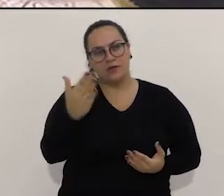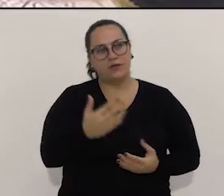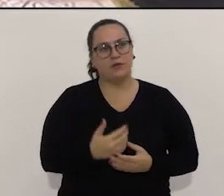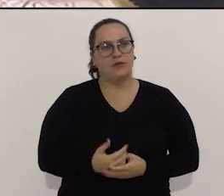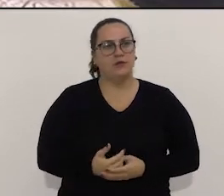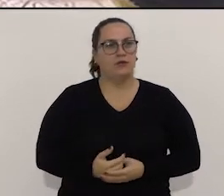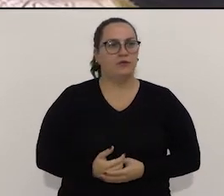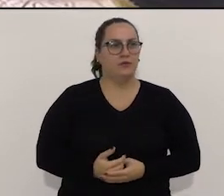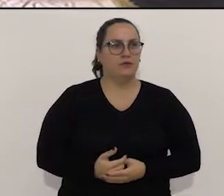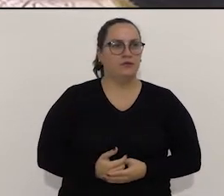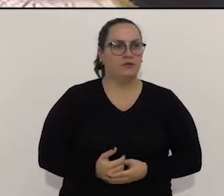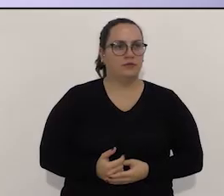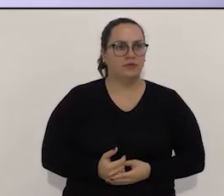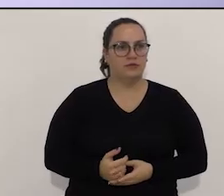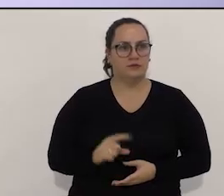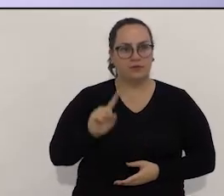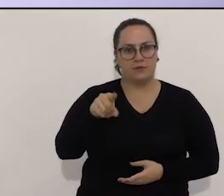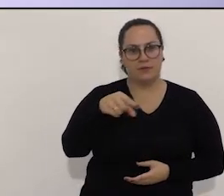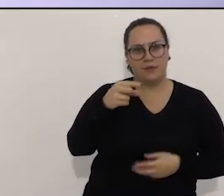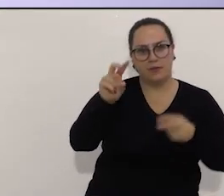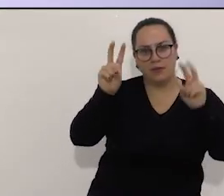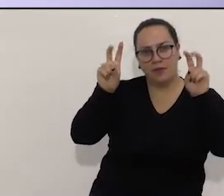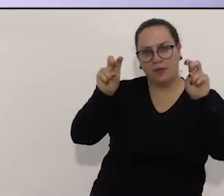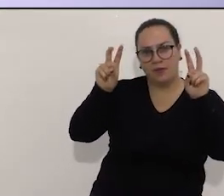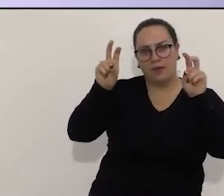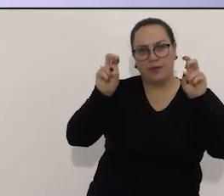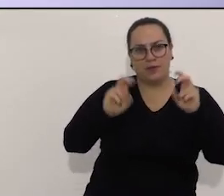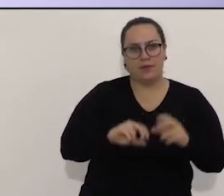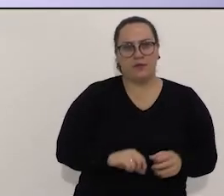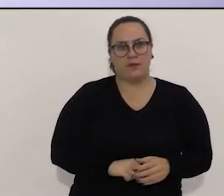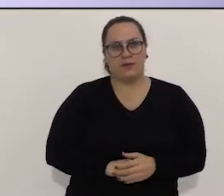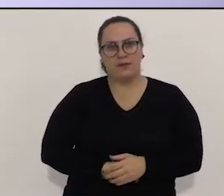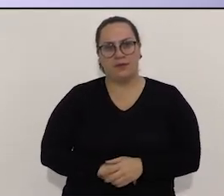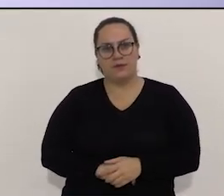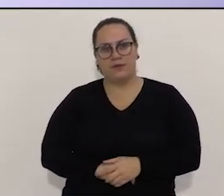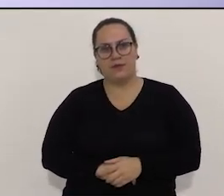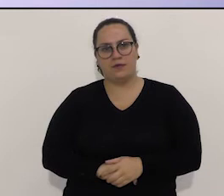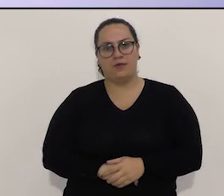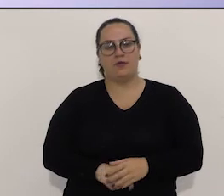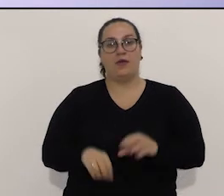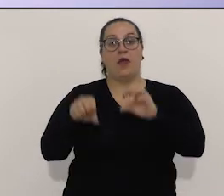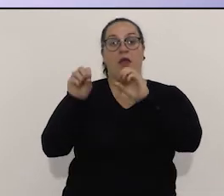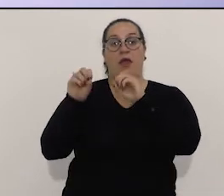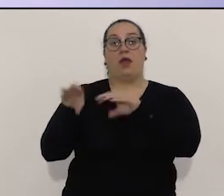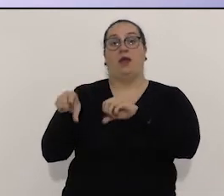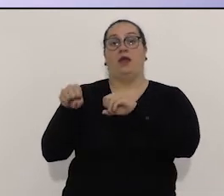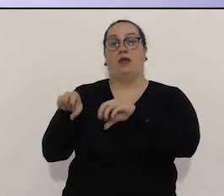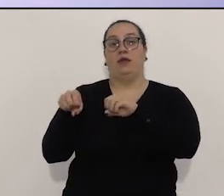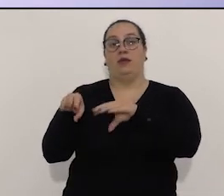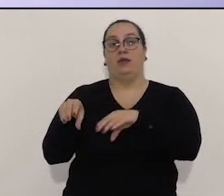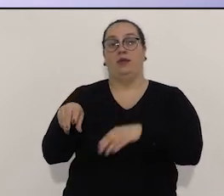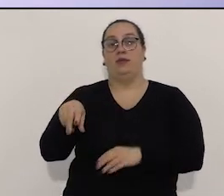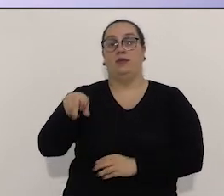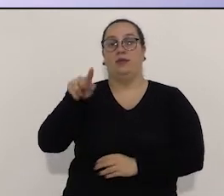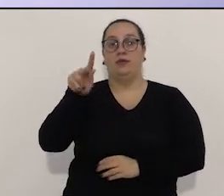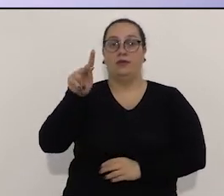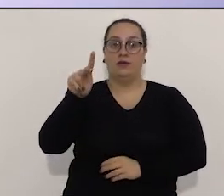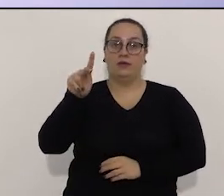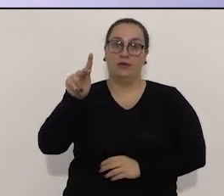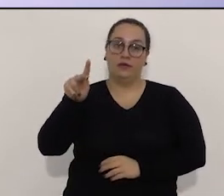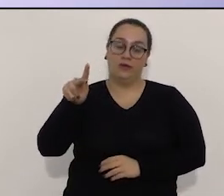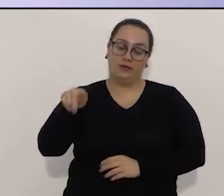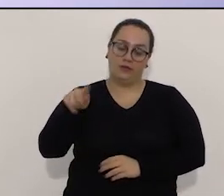Muito obrigado. Próxima pergunta sobre educação. Professor